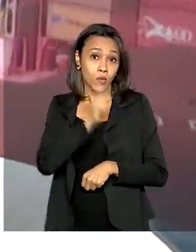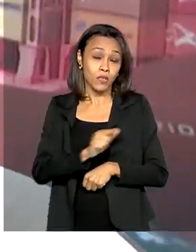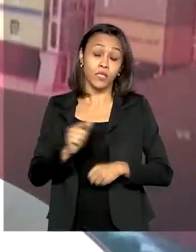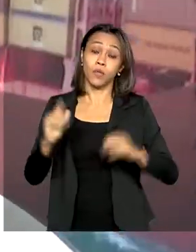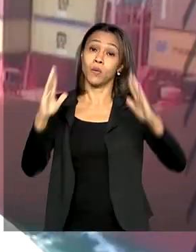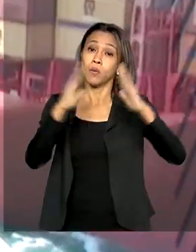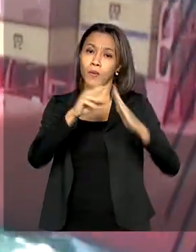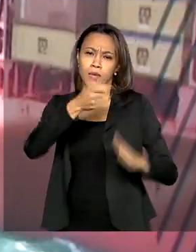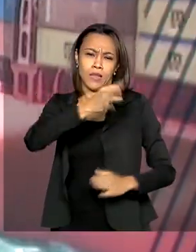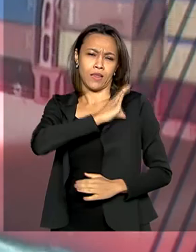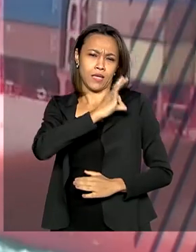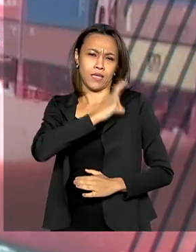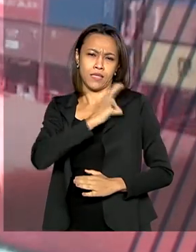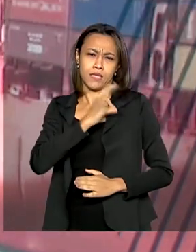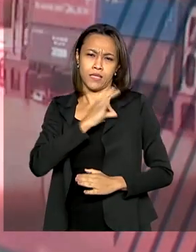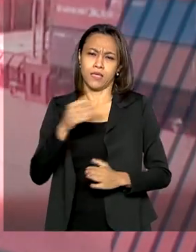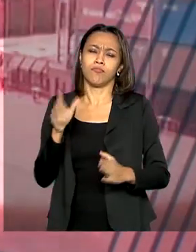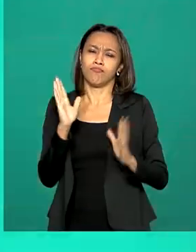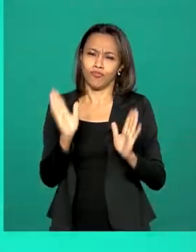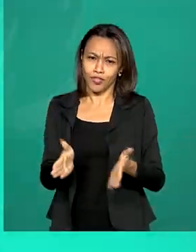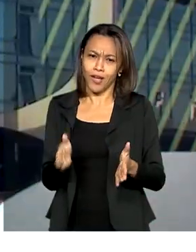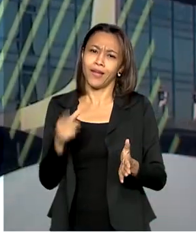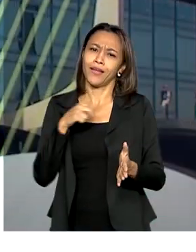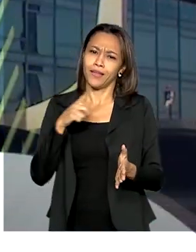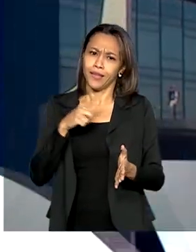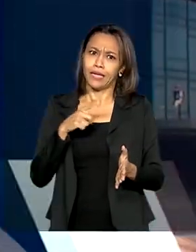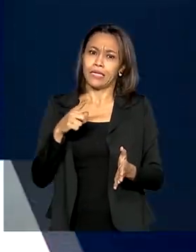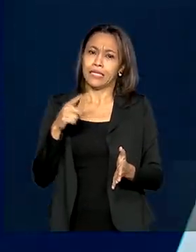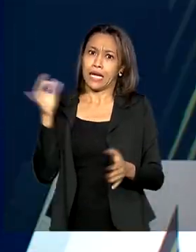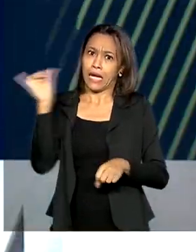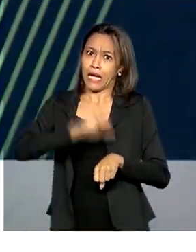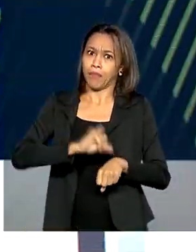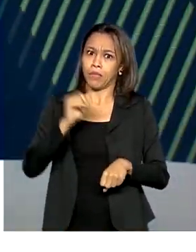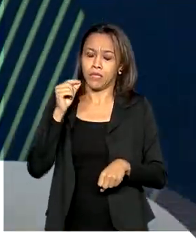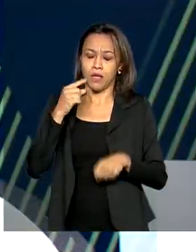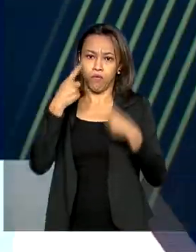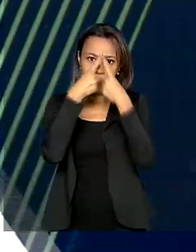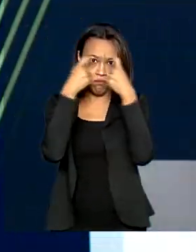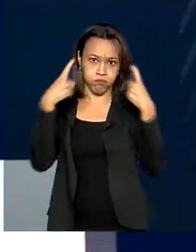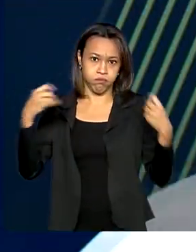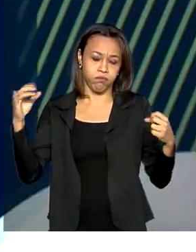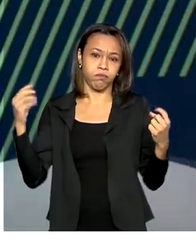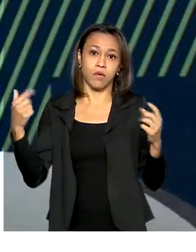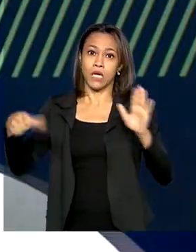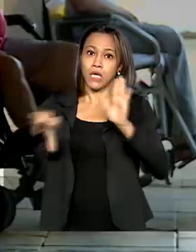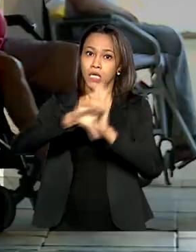atender 24 horas por dia na capital, que tem o maior índice de crimes contra a mulher.